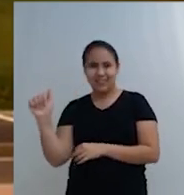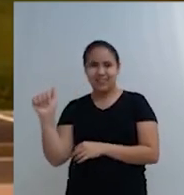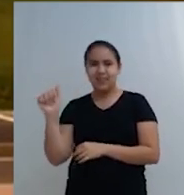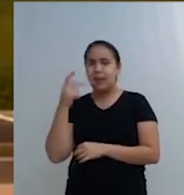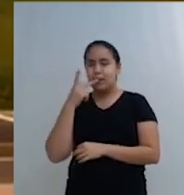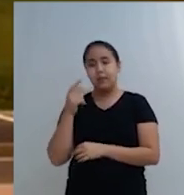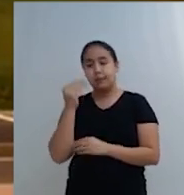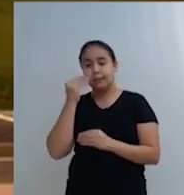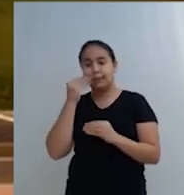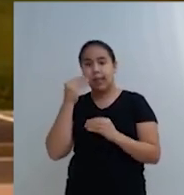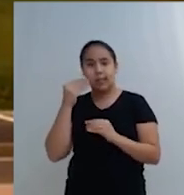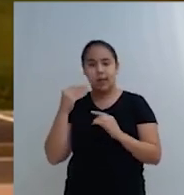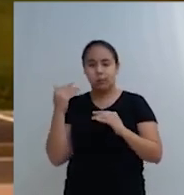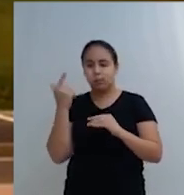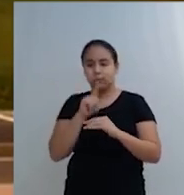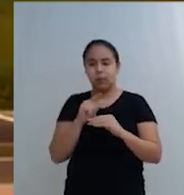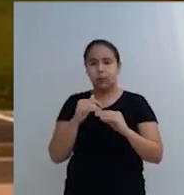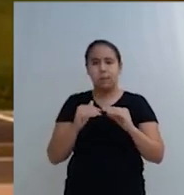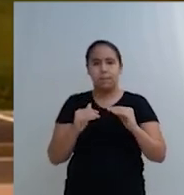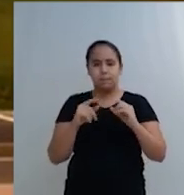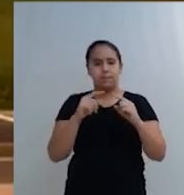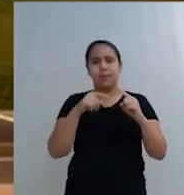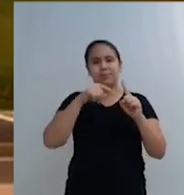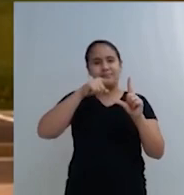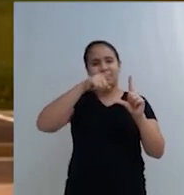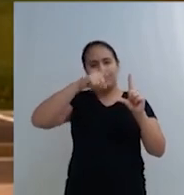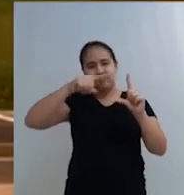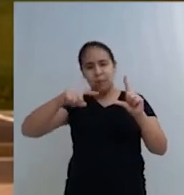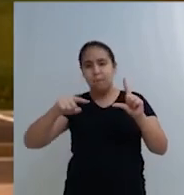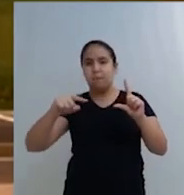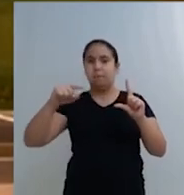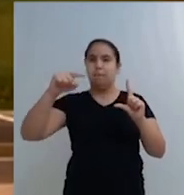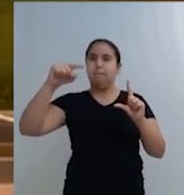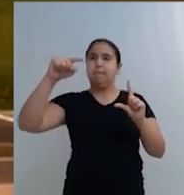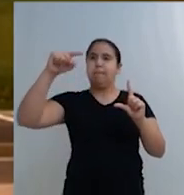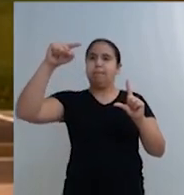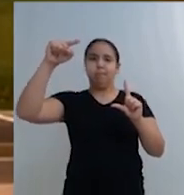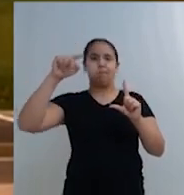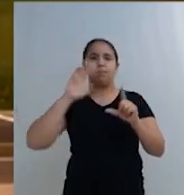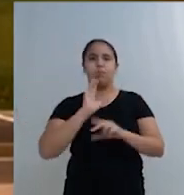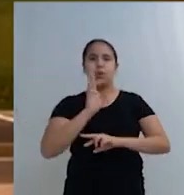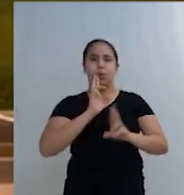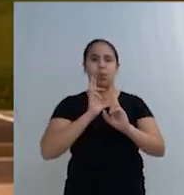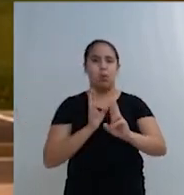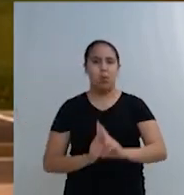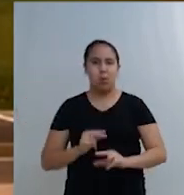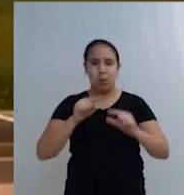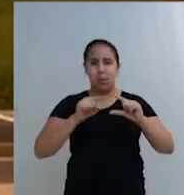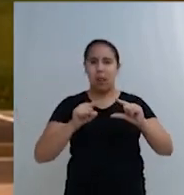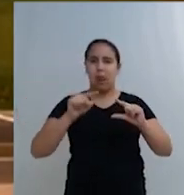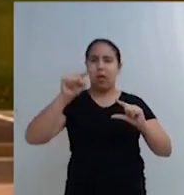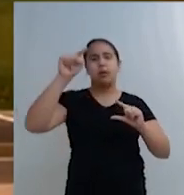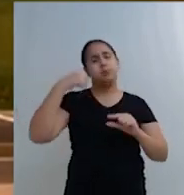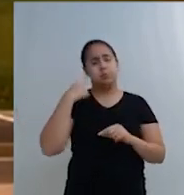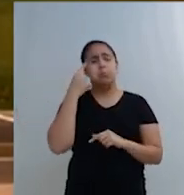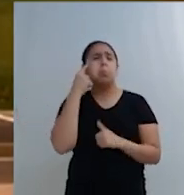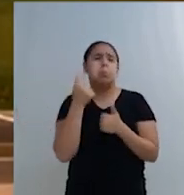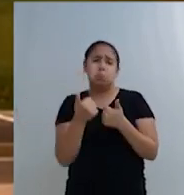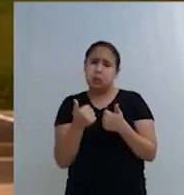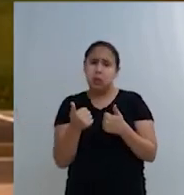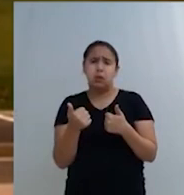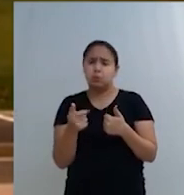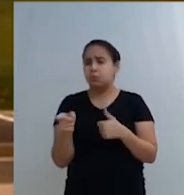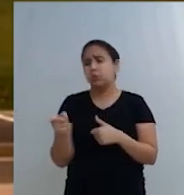para um aumento quantitativo dos julgamentos. Eu penso que essa é uma das utilidades, mas não é a melhor.